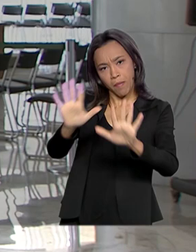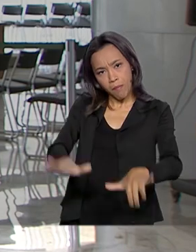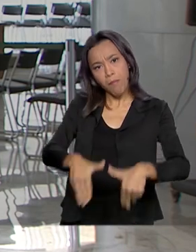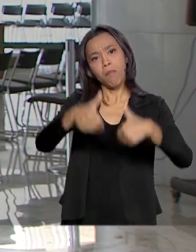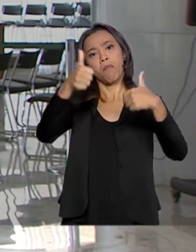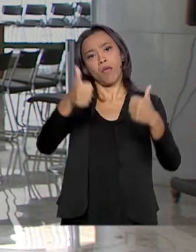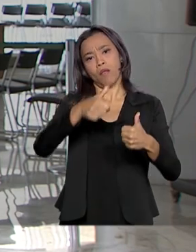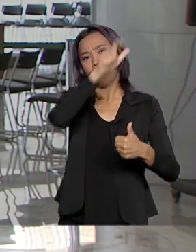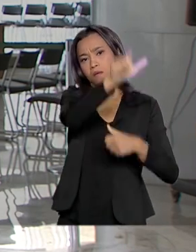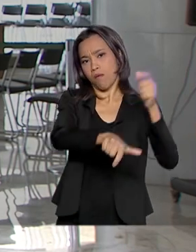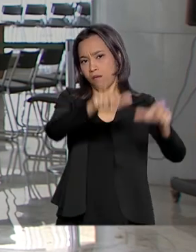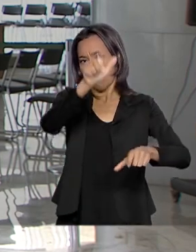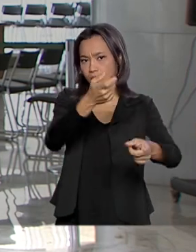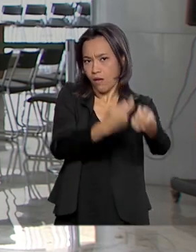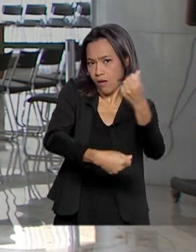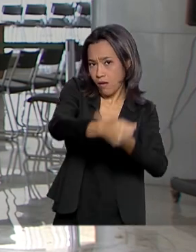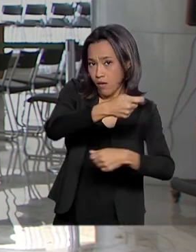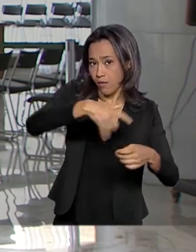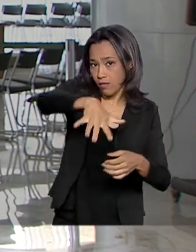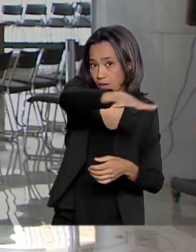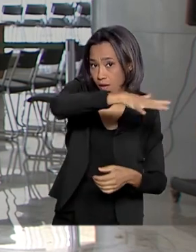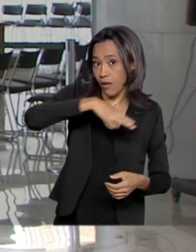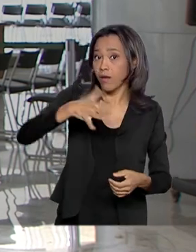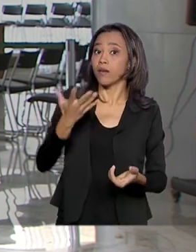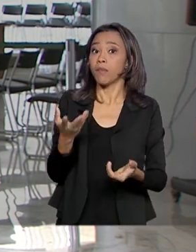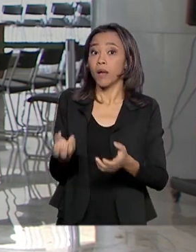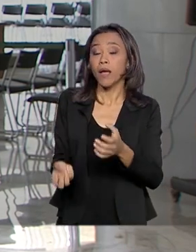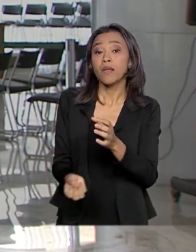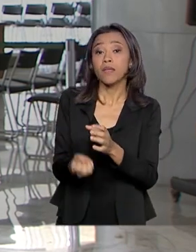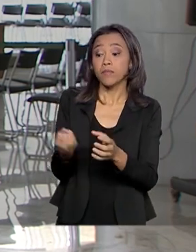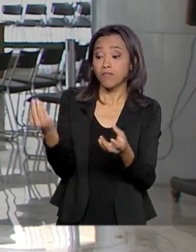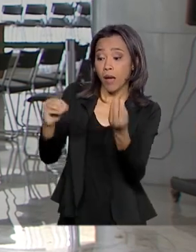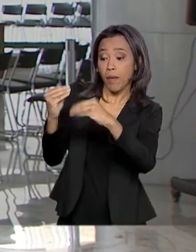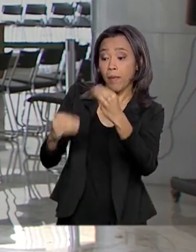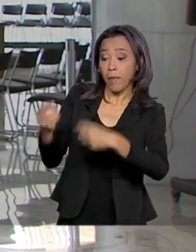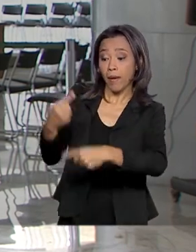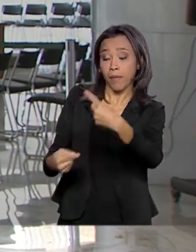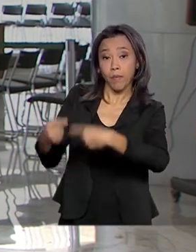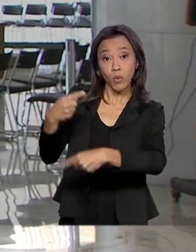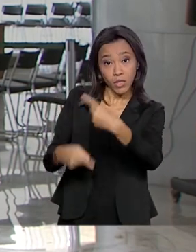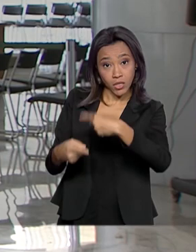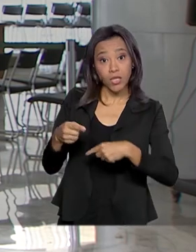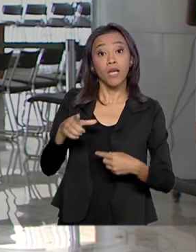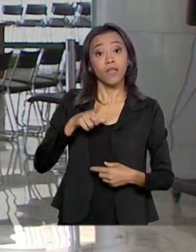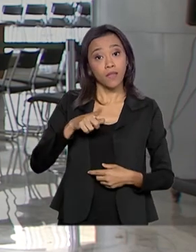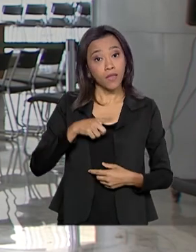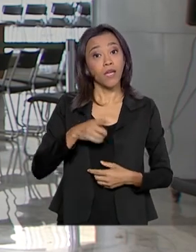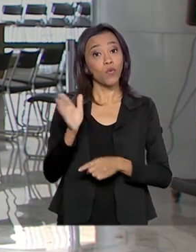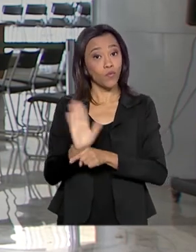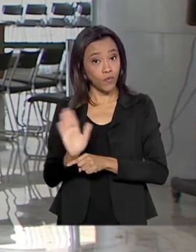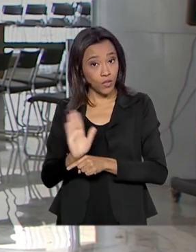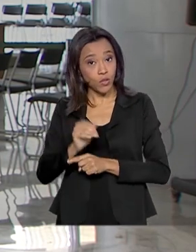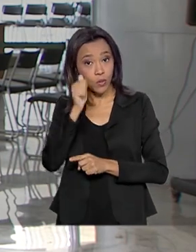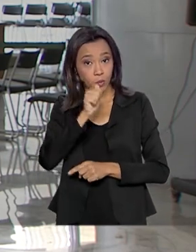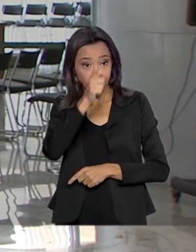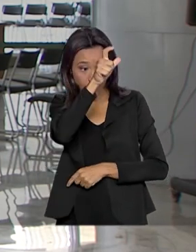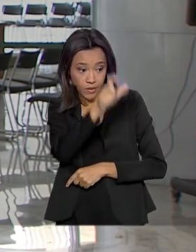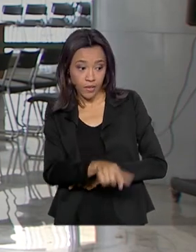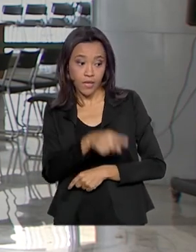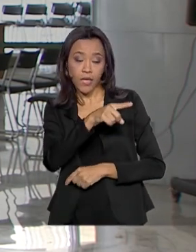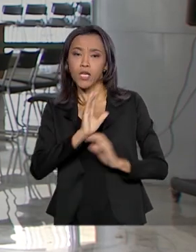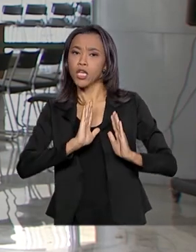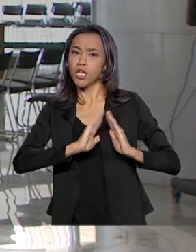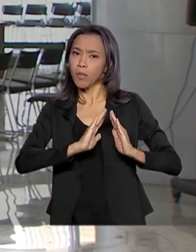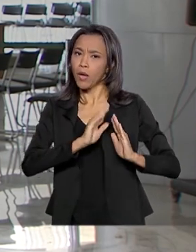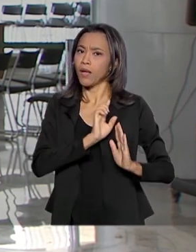desenvolvimento econômico da região. E olha só, gente tem um vídeo que a dona Lucileia Dias, que mora no município de São